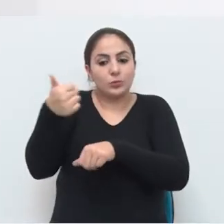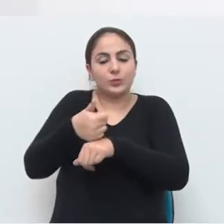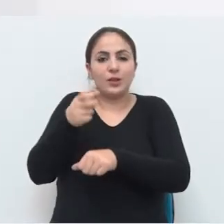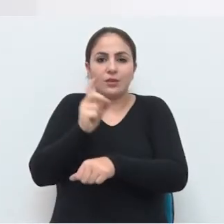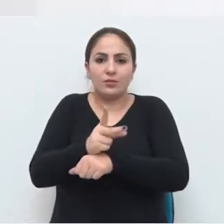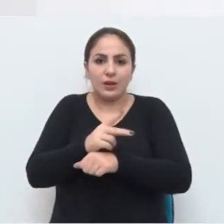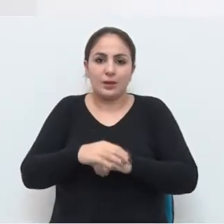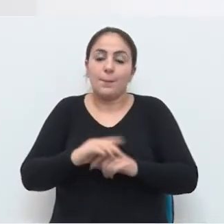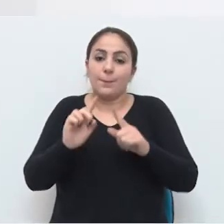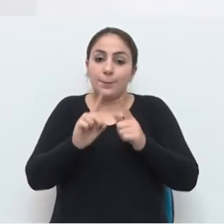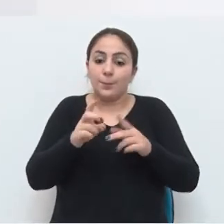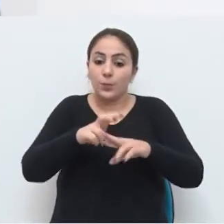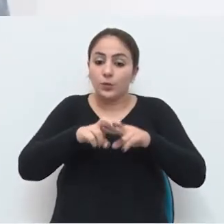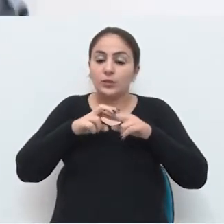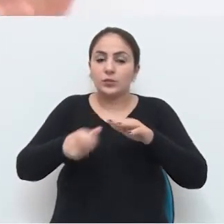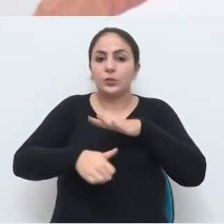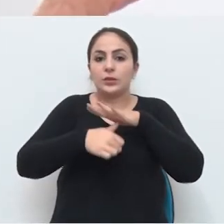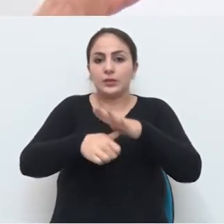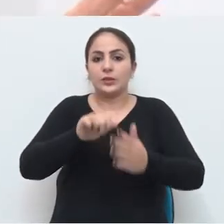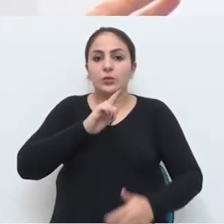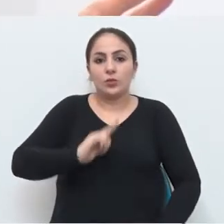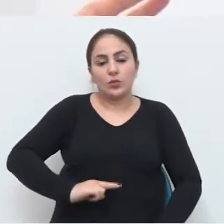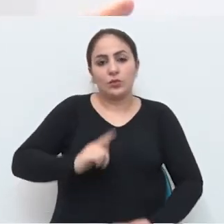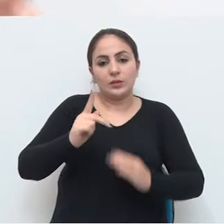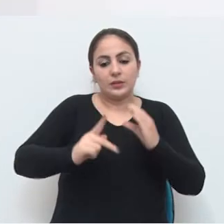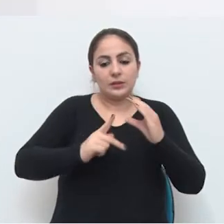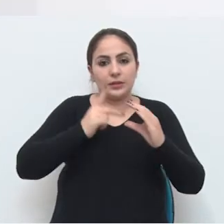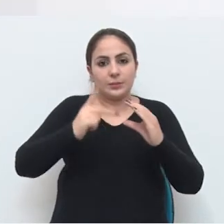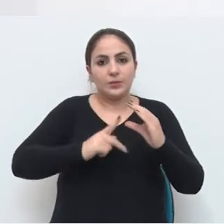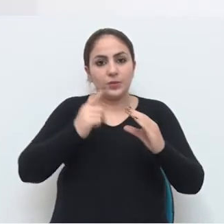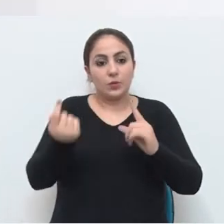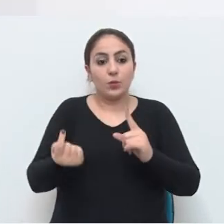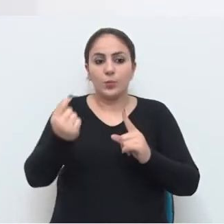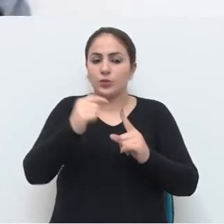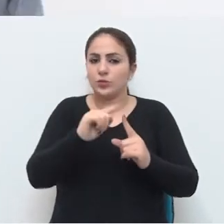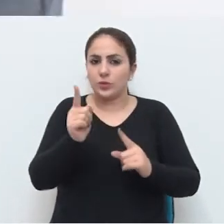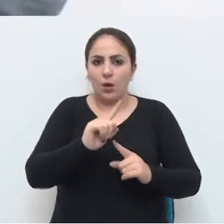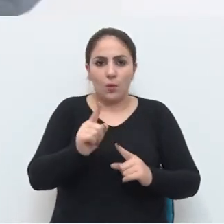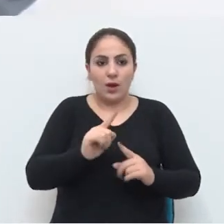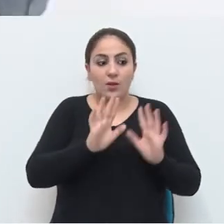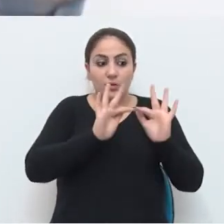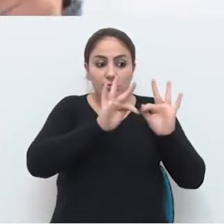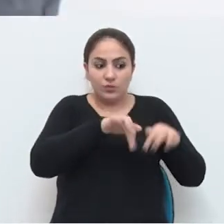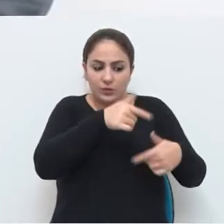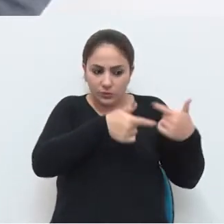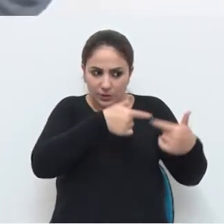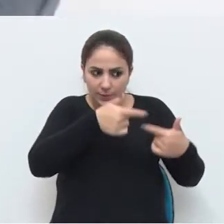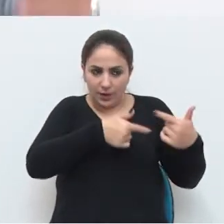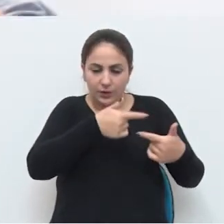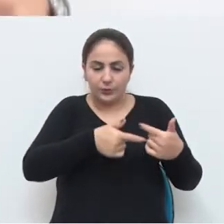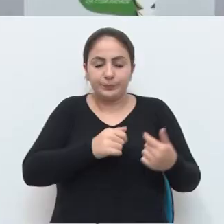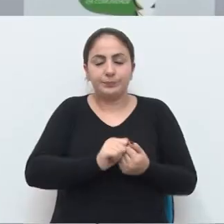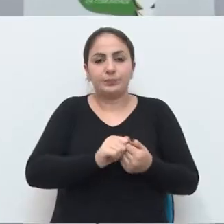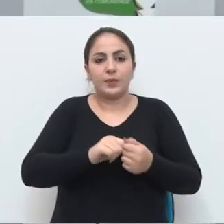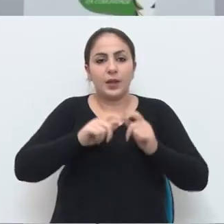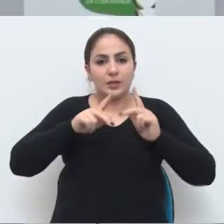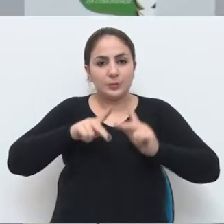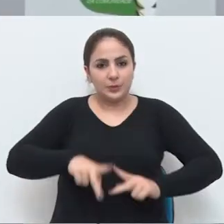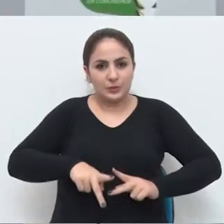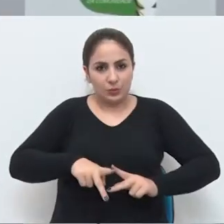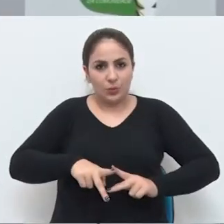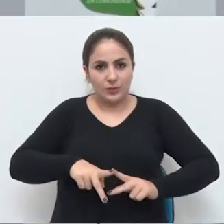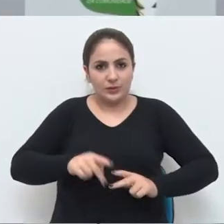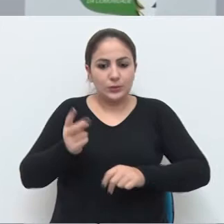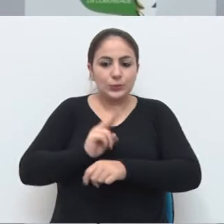Por isso, o líder do governo na Câmara explica que o objetivo é não interromper a prestação do serviço. Os agentes